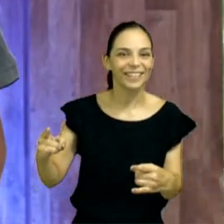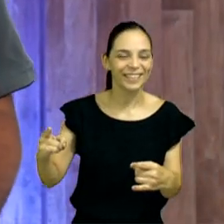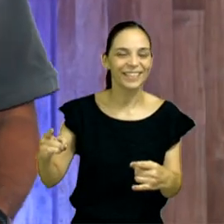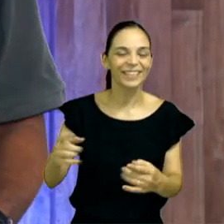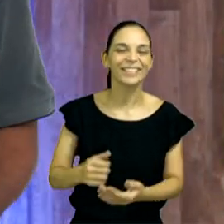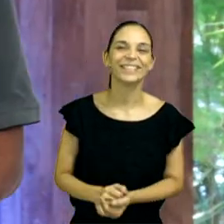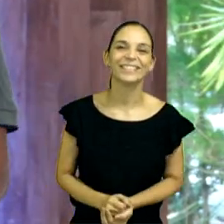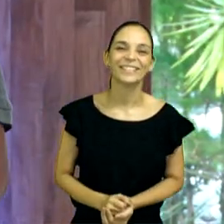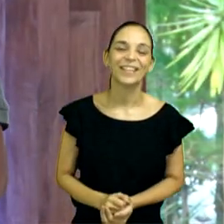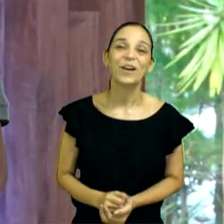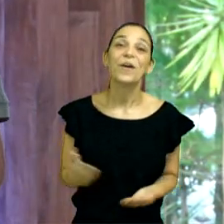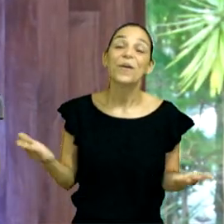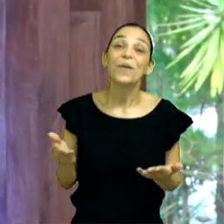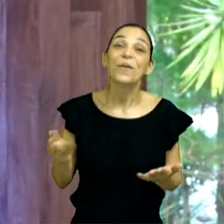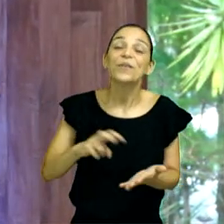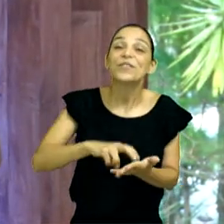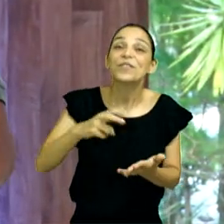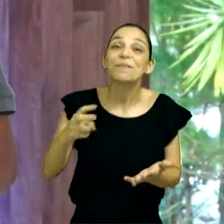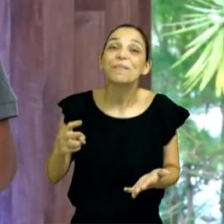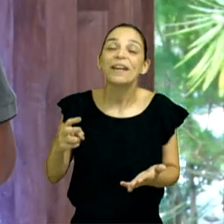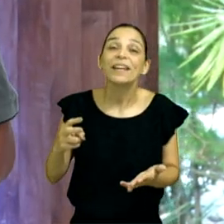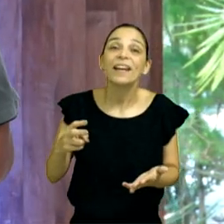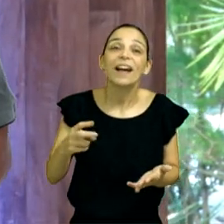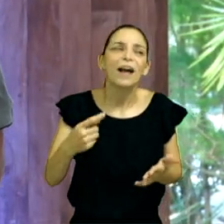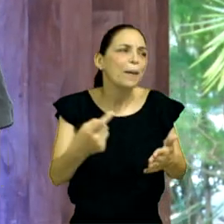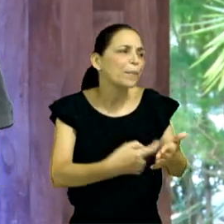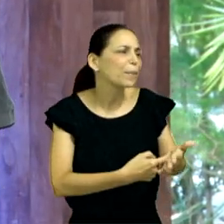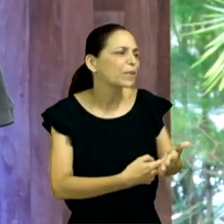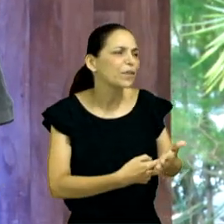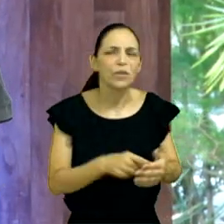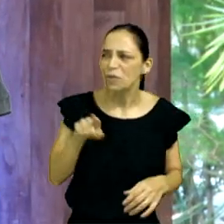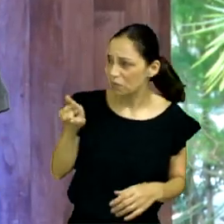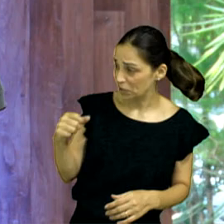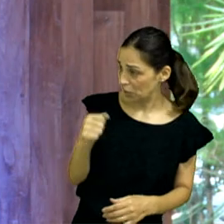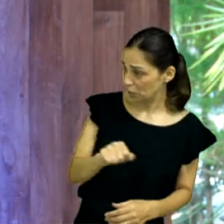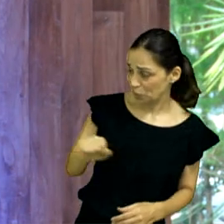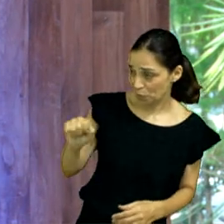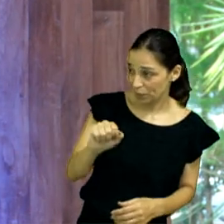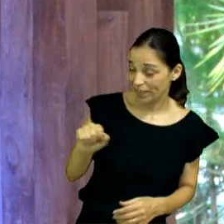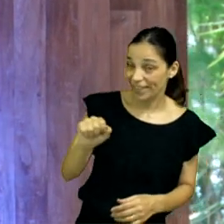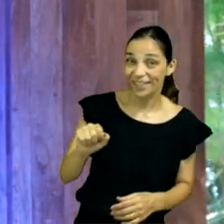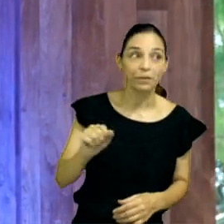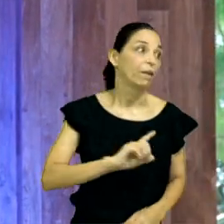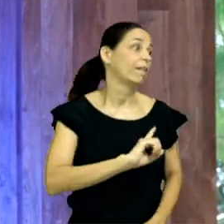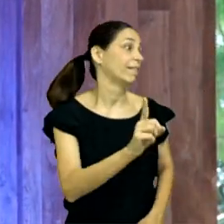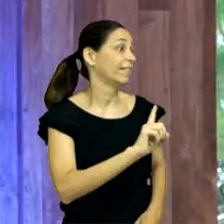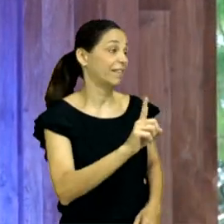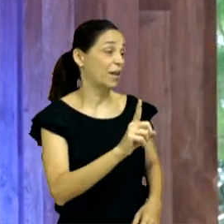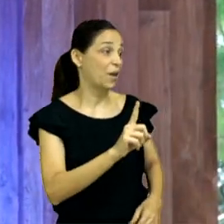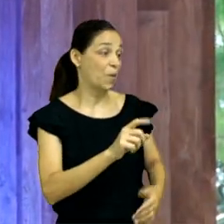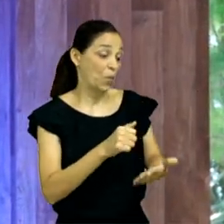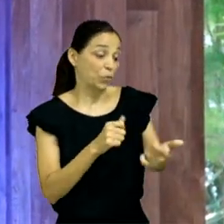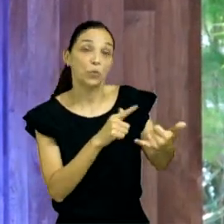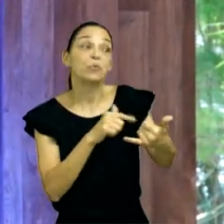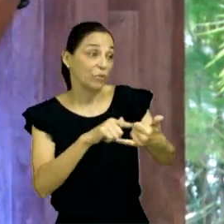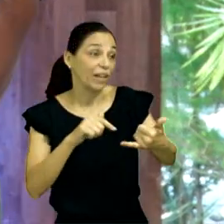O irmão, cheguei aqui de manhã, o irmão falou assim, está solteiro, não irmão? Eu falei, não, a marcação é serrada, mas estou falando com ela aqui no celular.